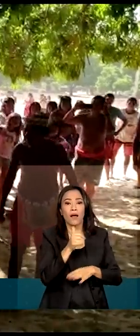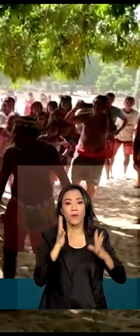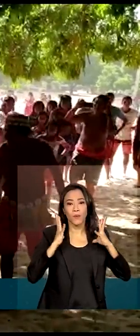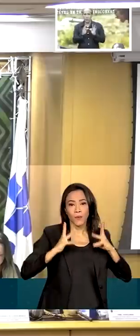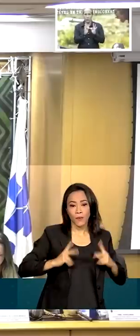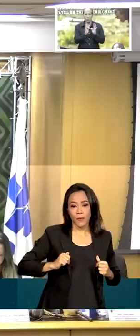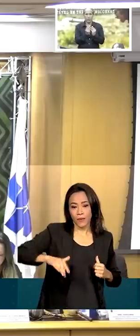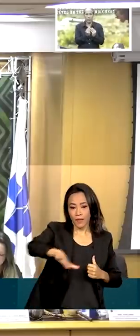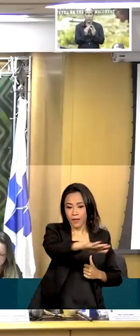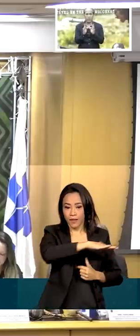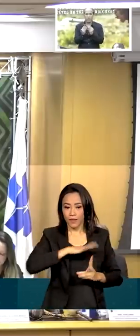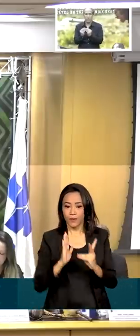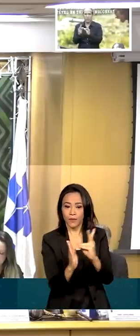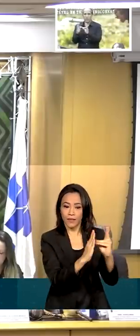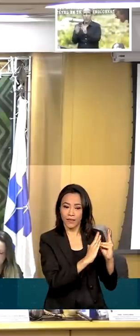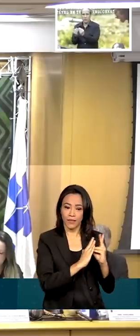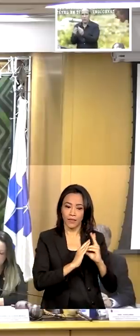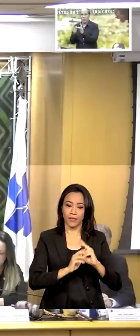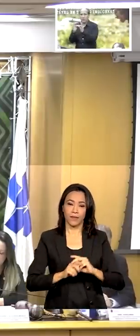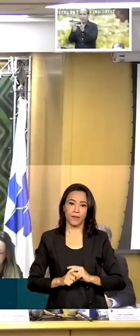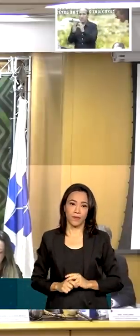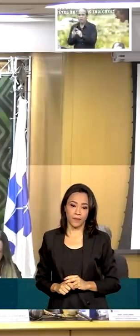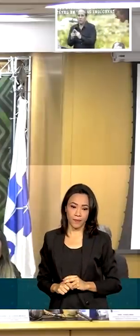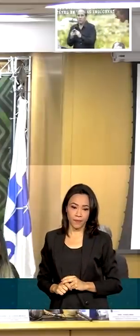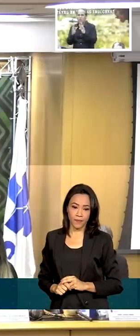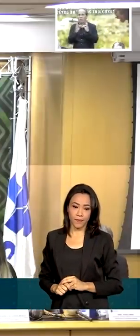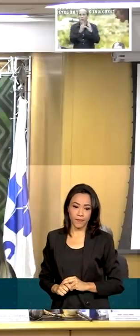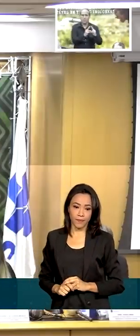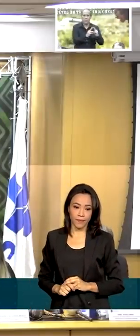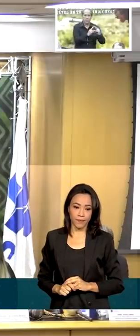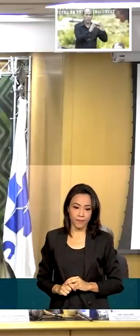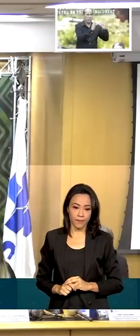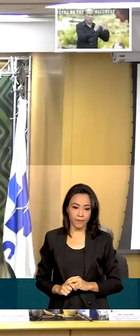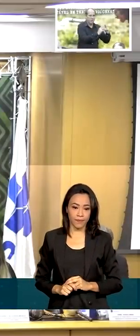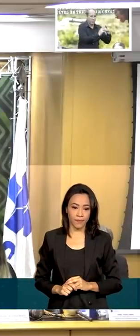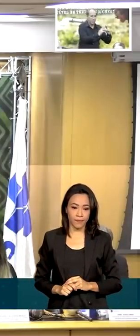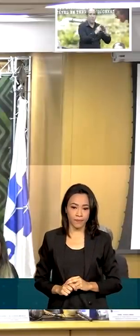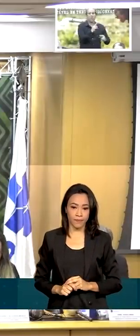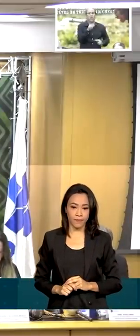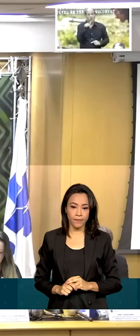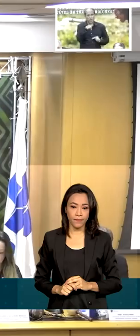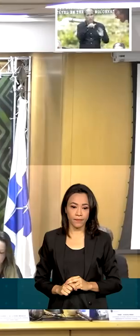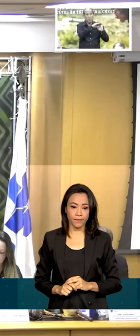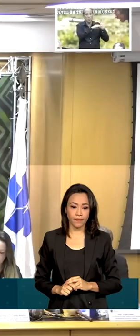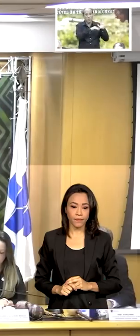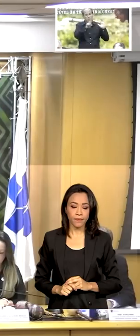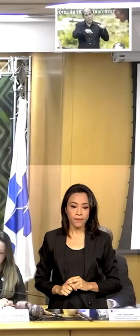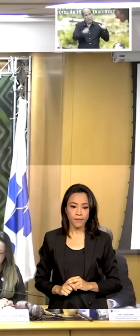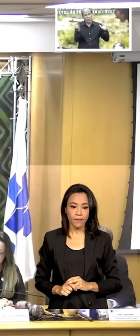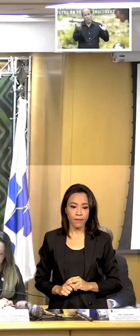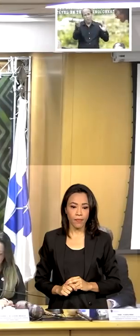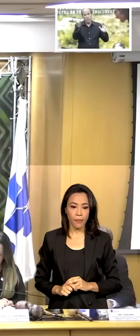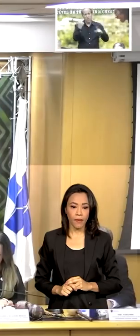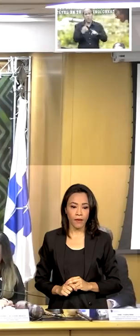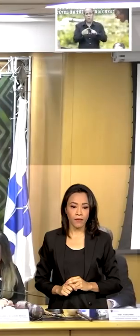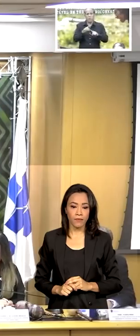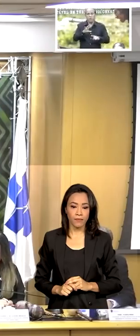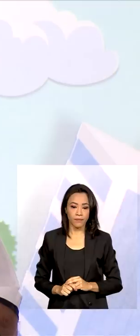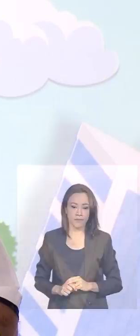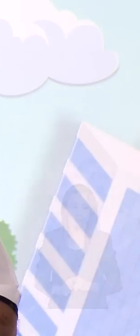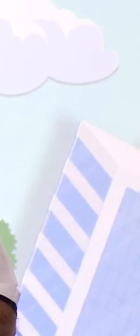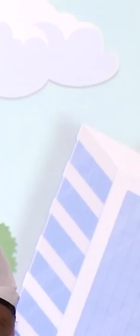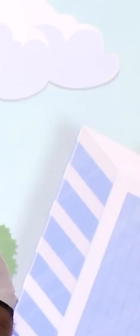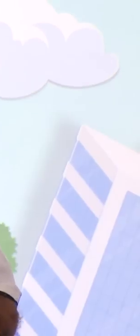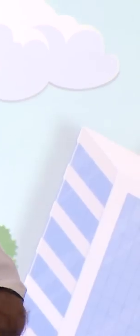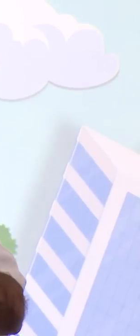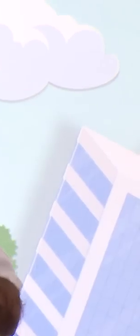Indígenas. Para nós, esse programa, ele é de suma importância, porque vai salvar muitas vidas.